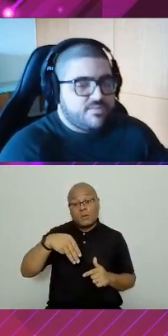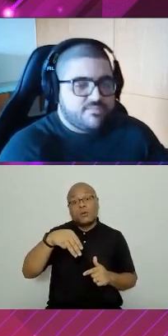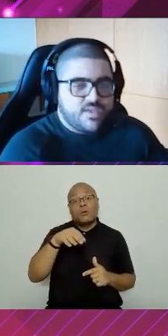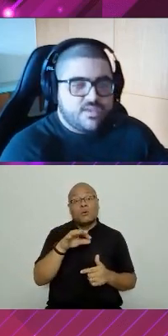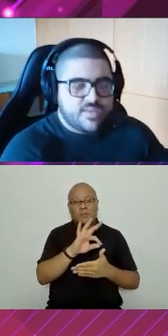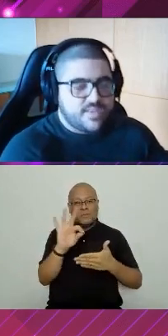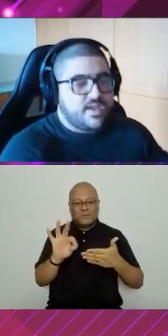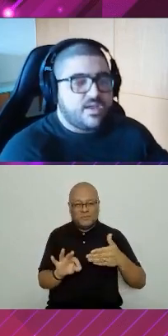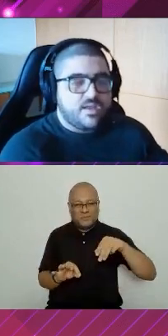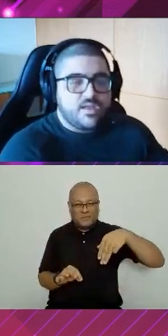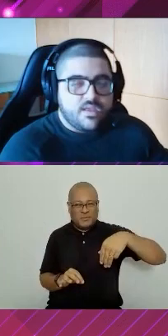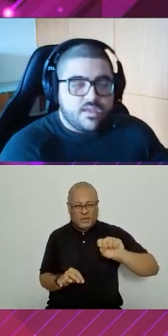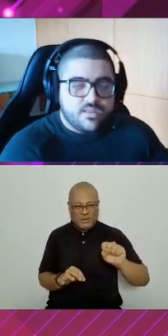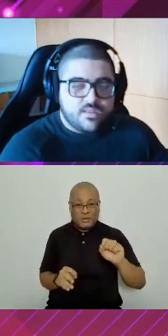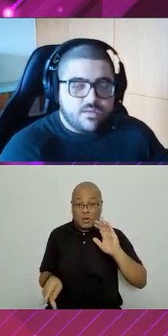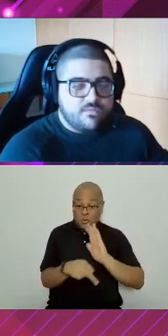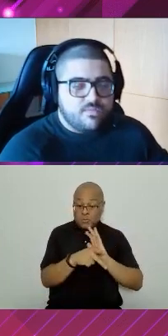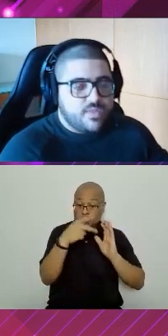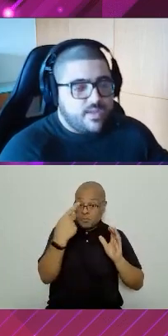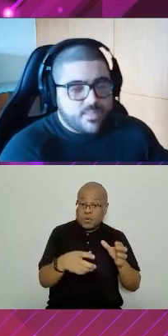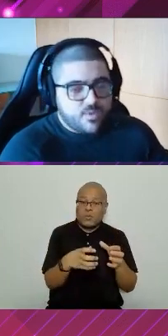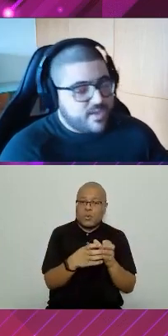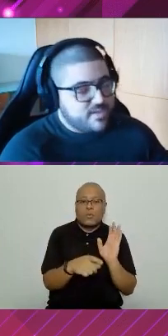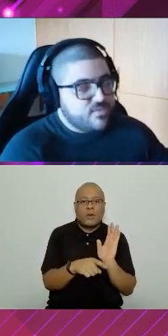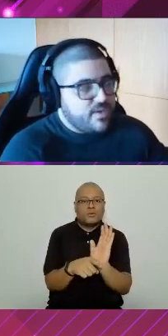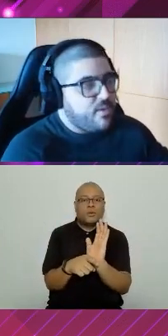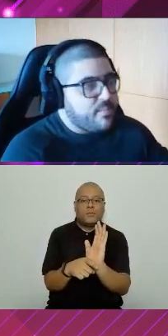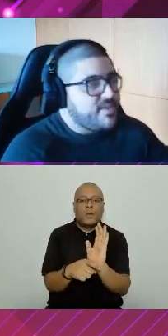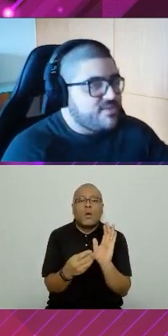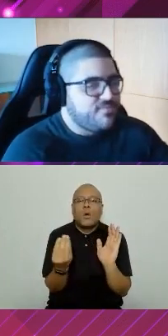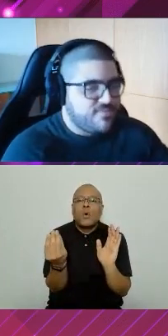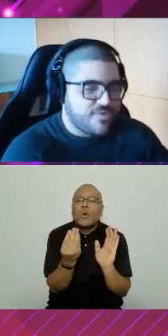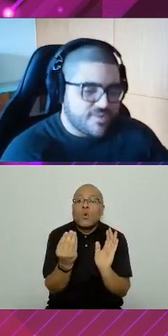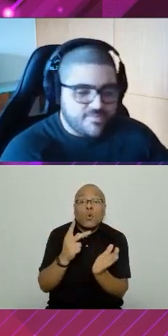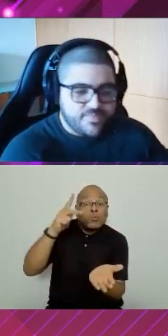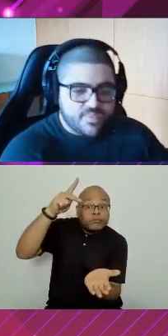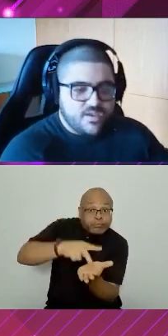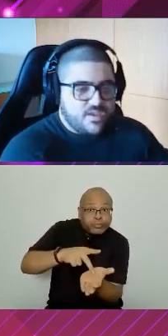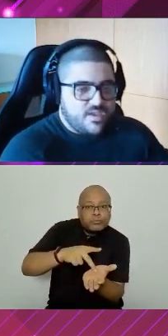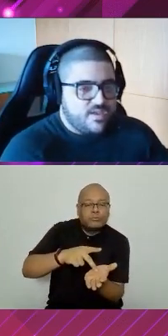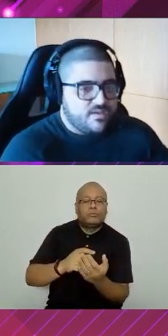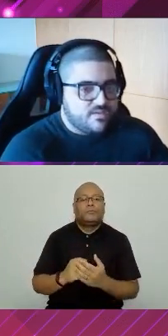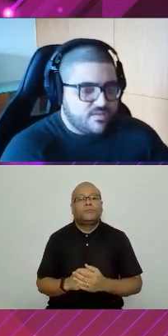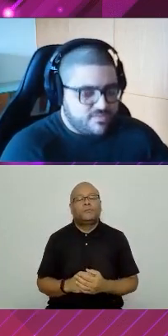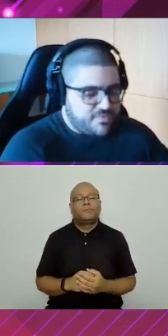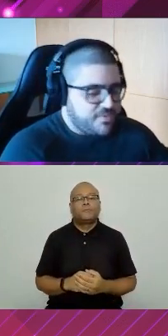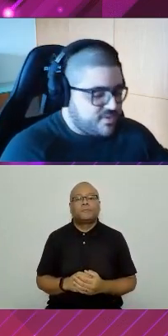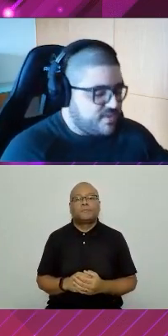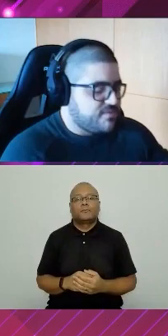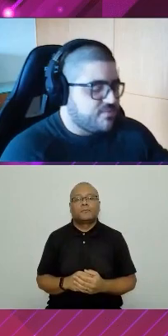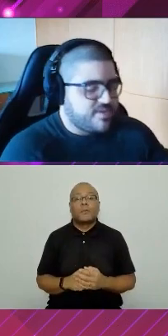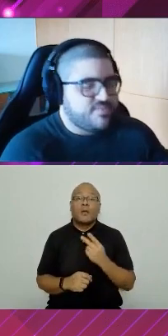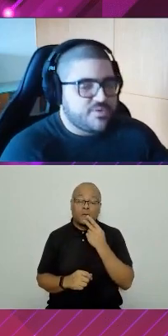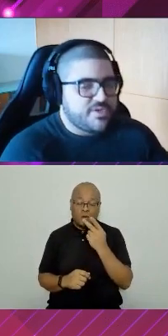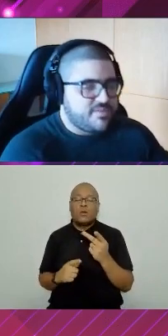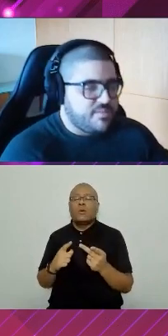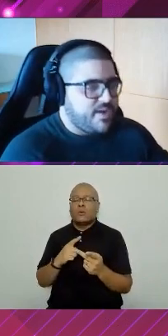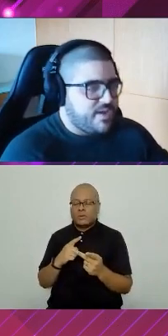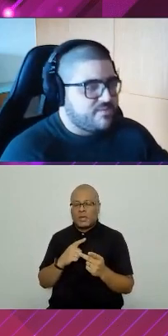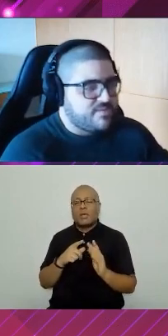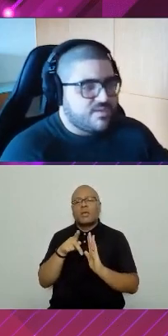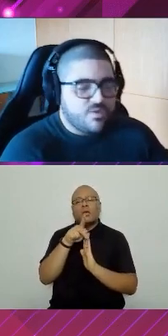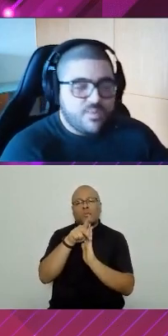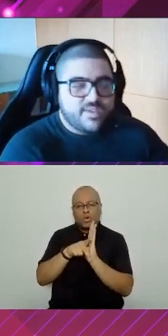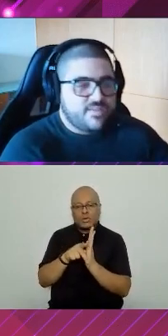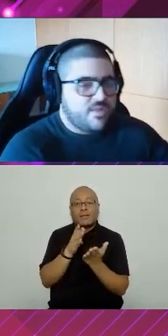tratar. Então, vamos lá. Como é que isso realmente funciona? Você falou que são três projetos